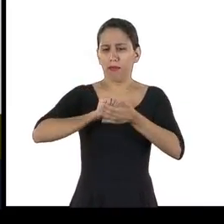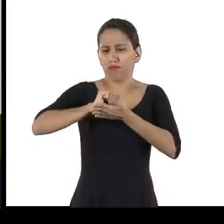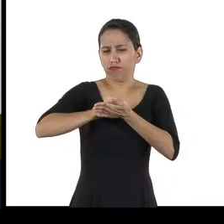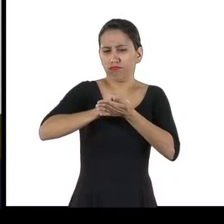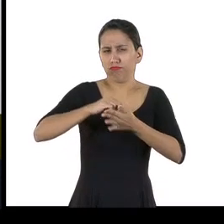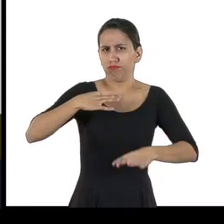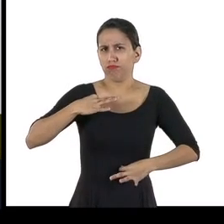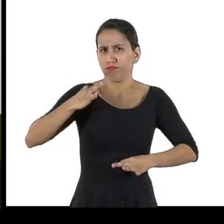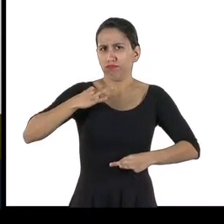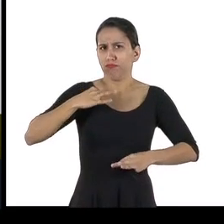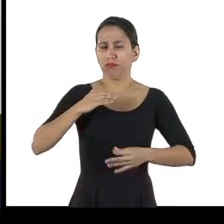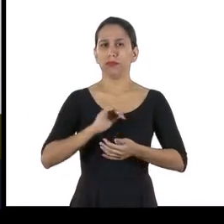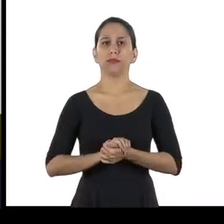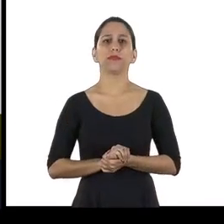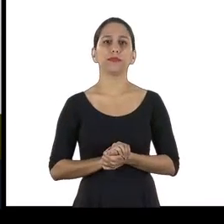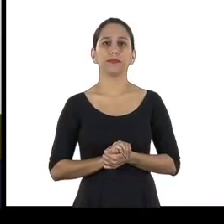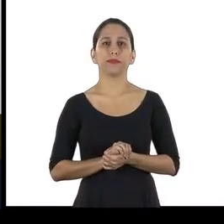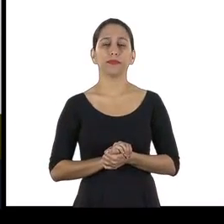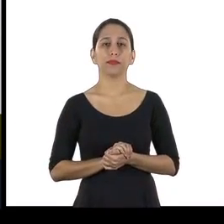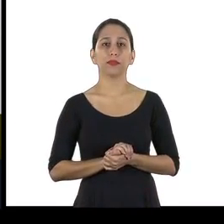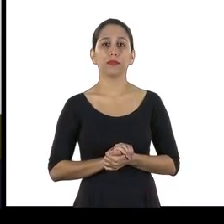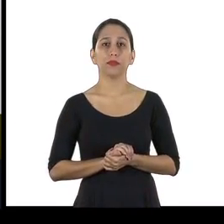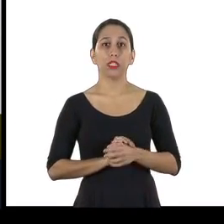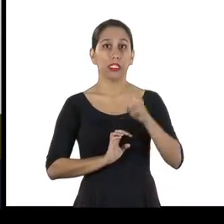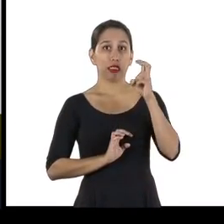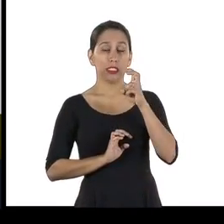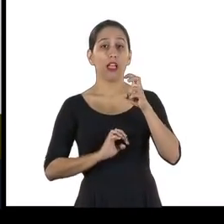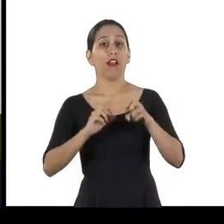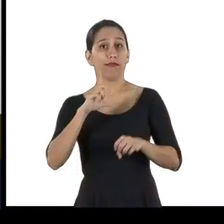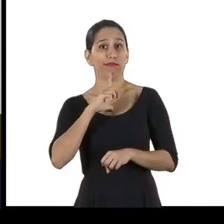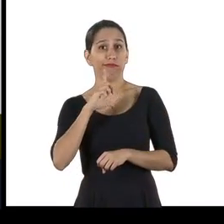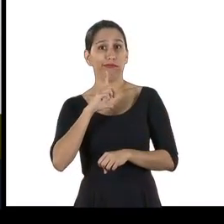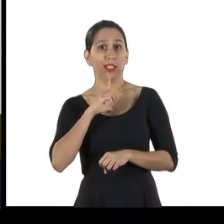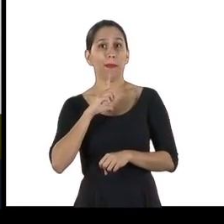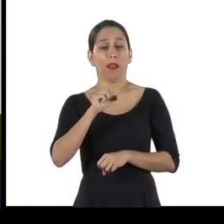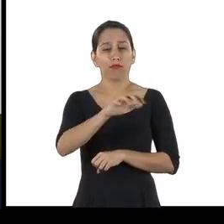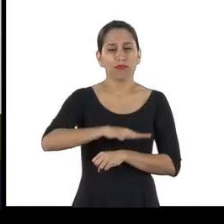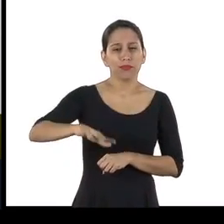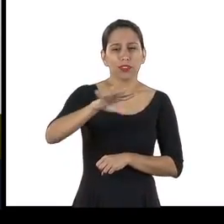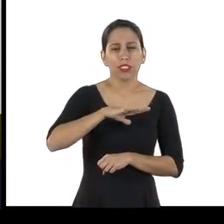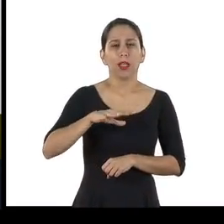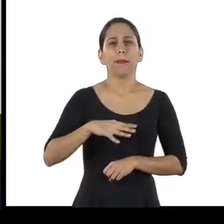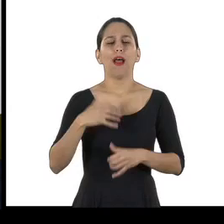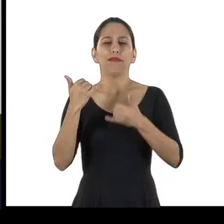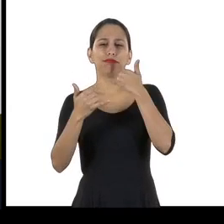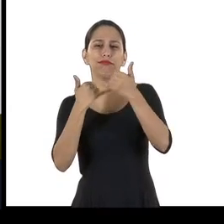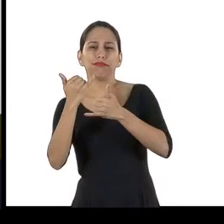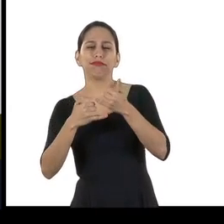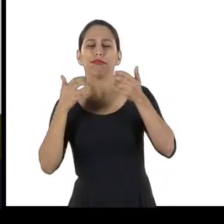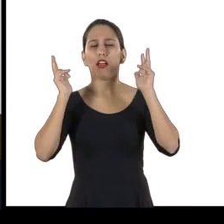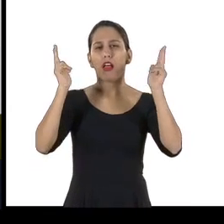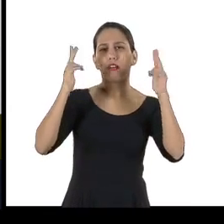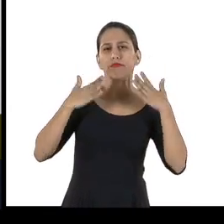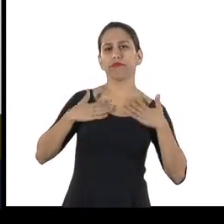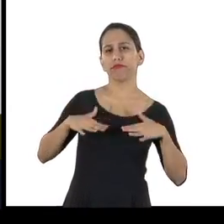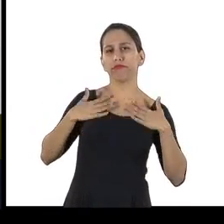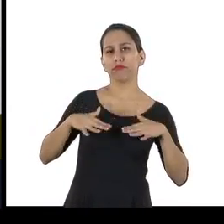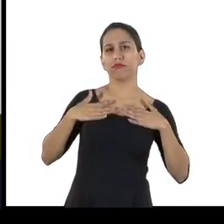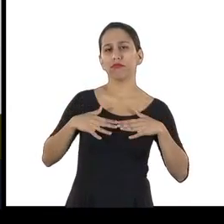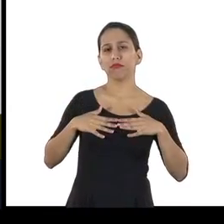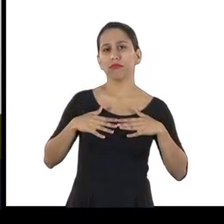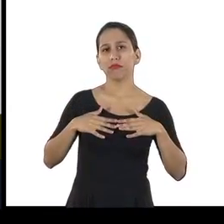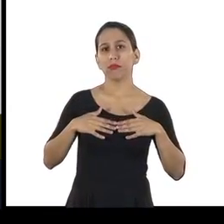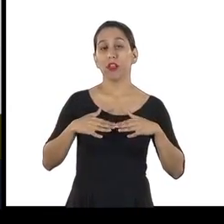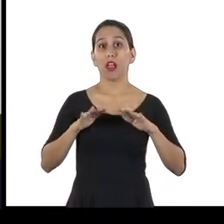E ainda, uma área de lazer para a recriação dos trabalhadores. Em caso de falta de espaço,